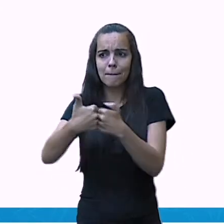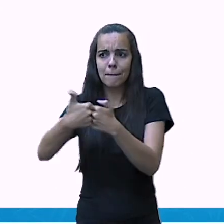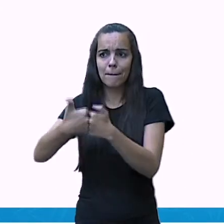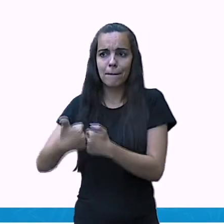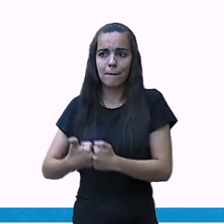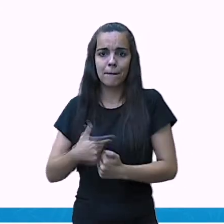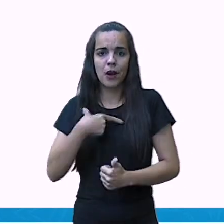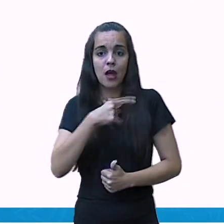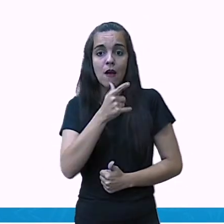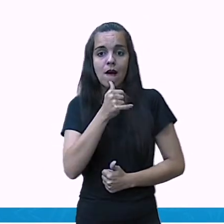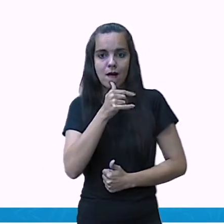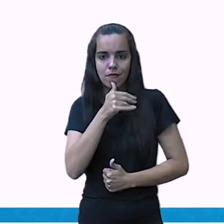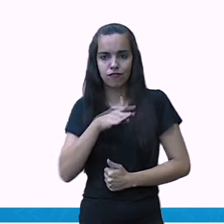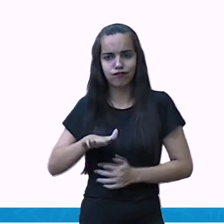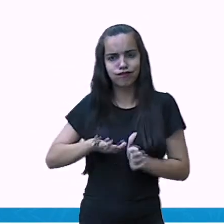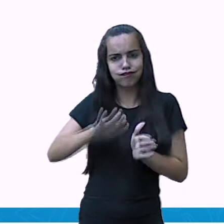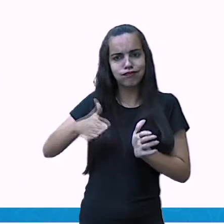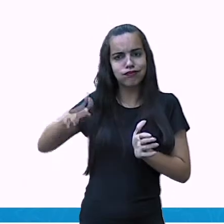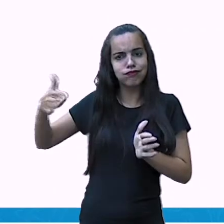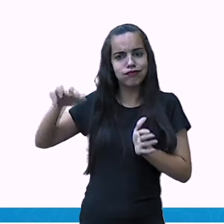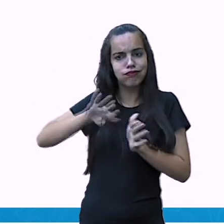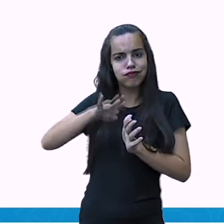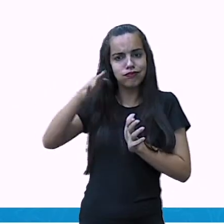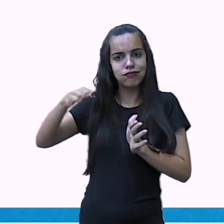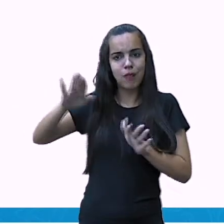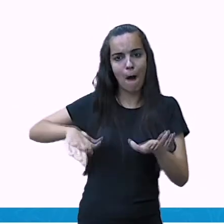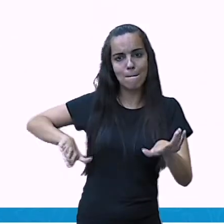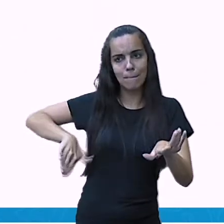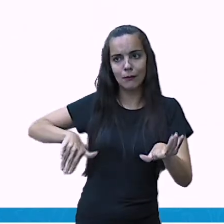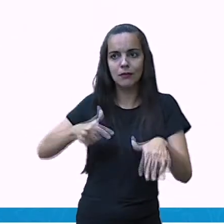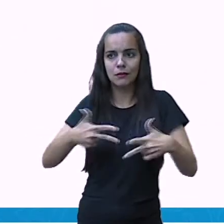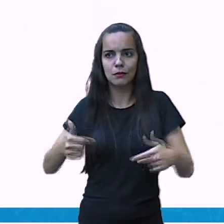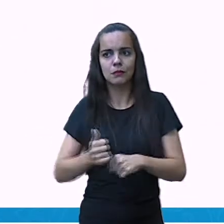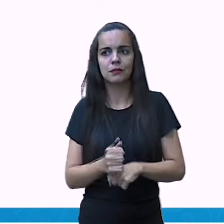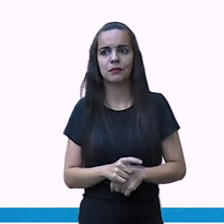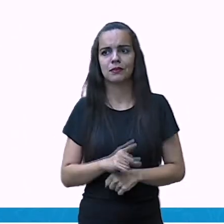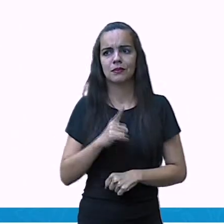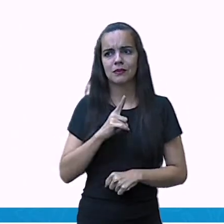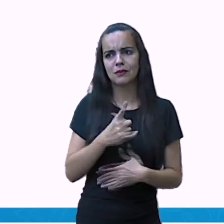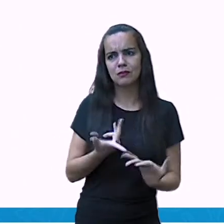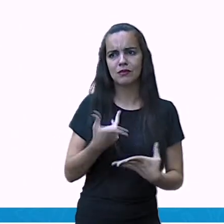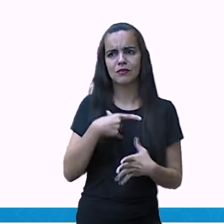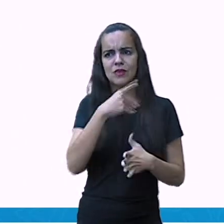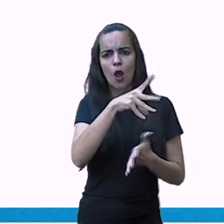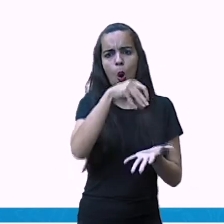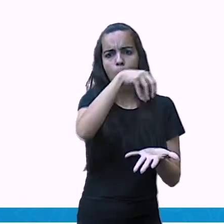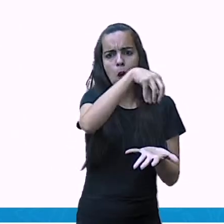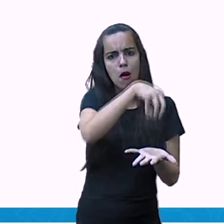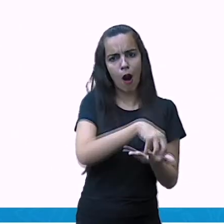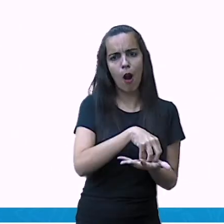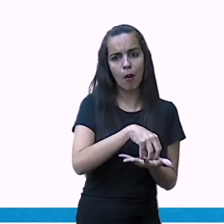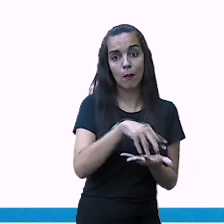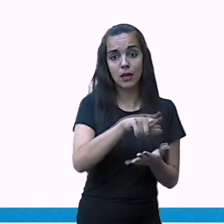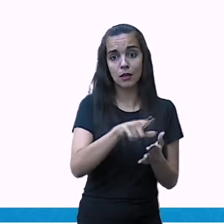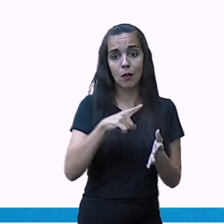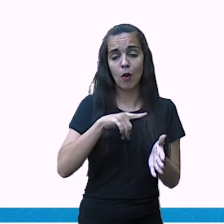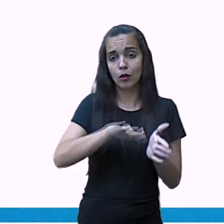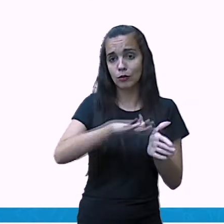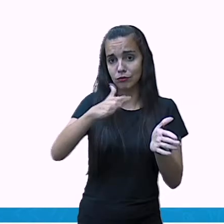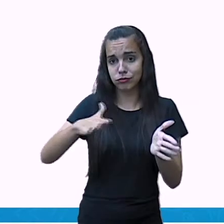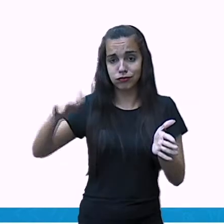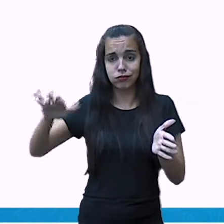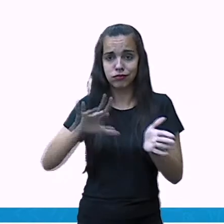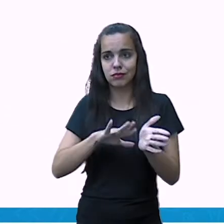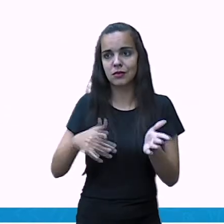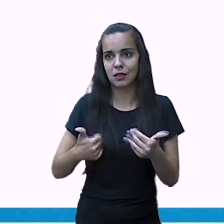litoral. Isso é muito fácil. O processo de ocupação do território brasileiro começou